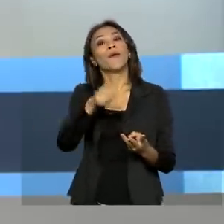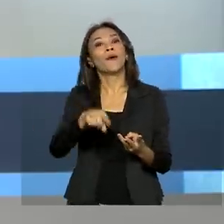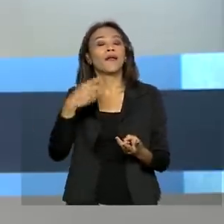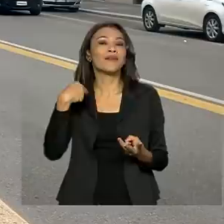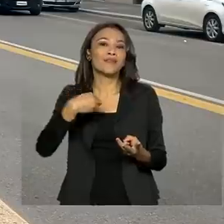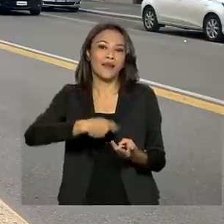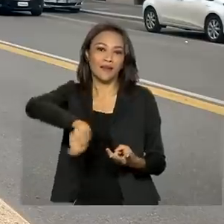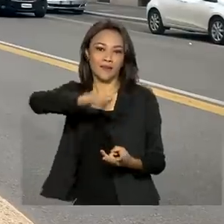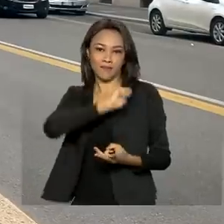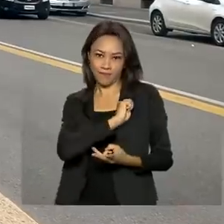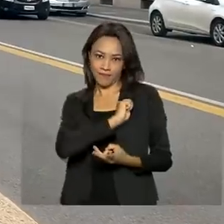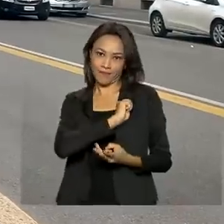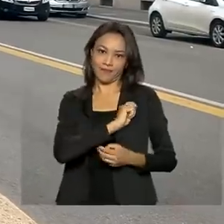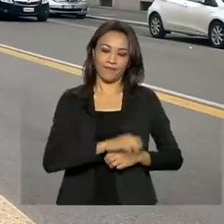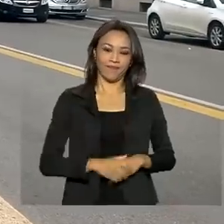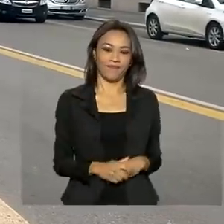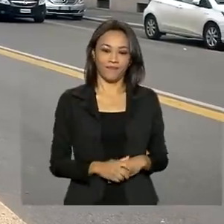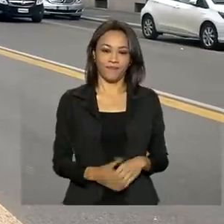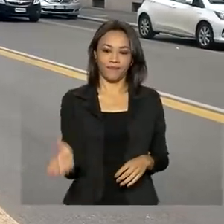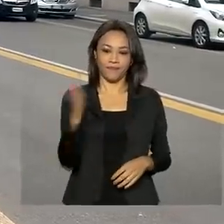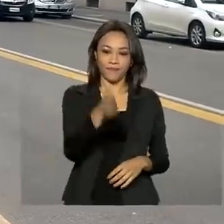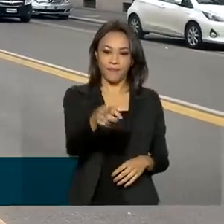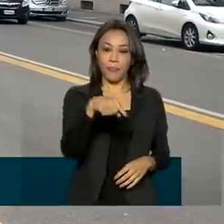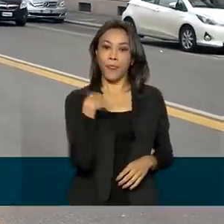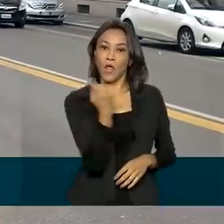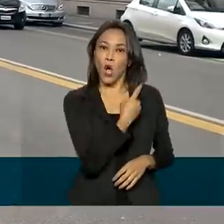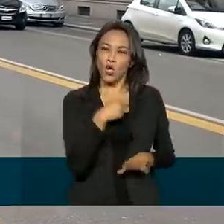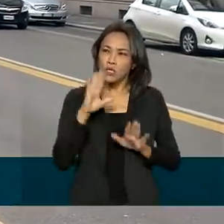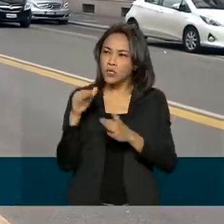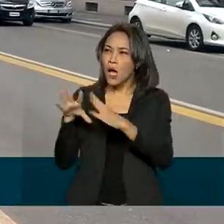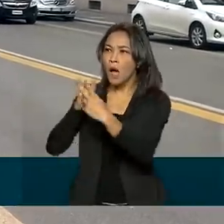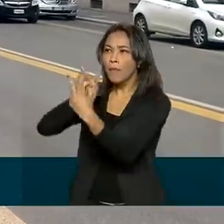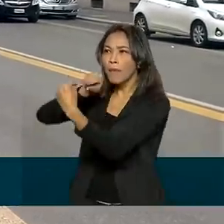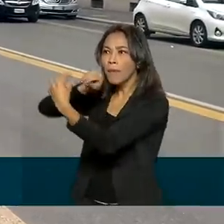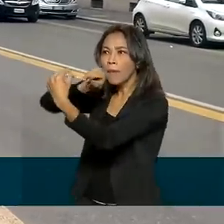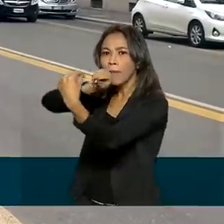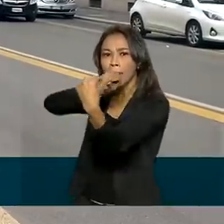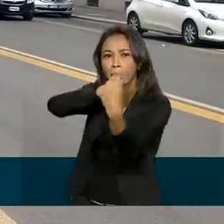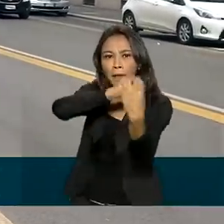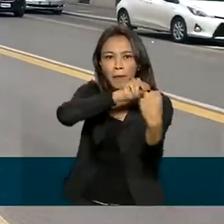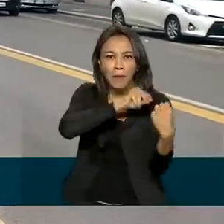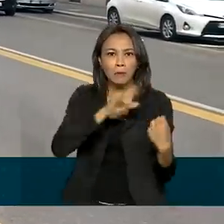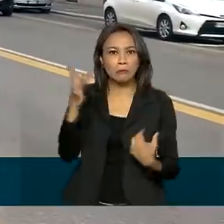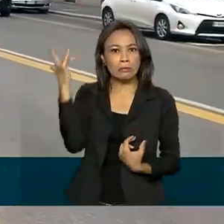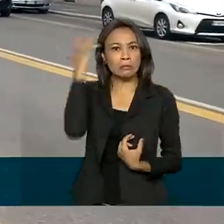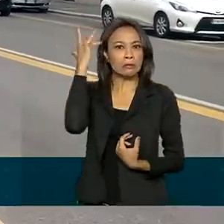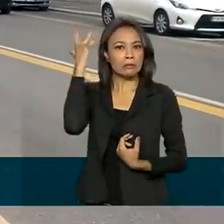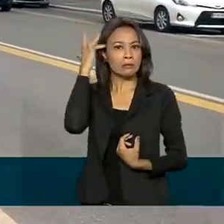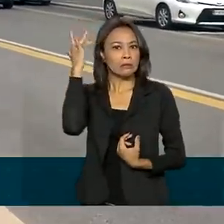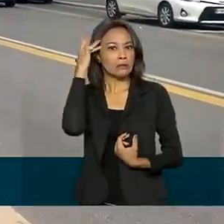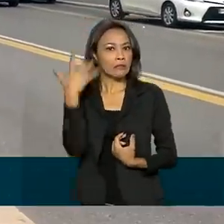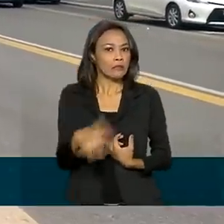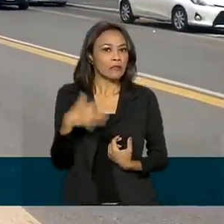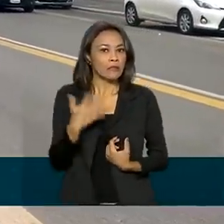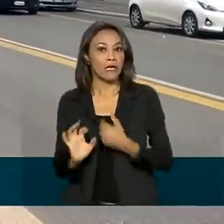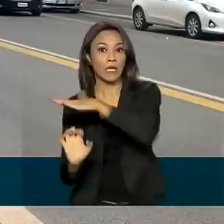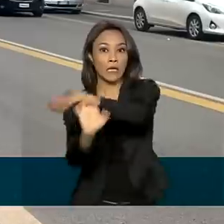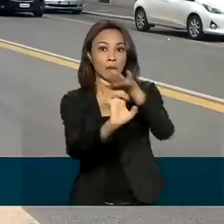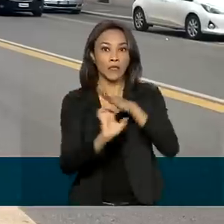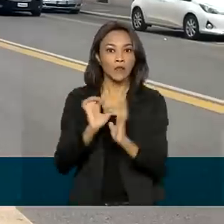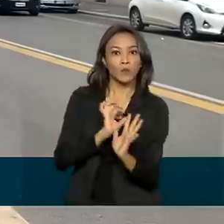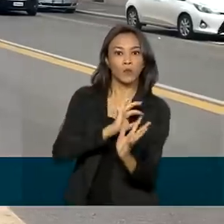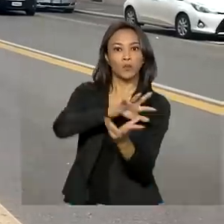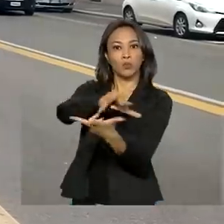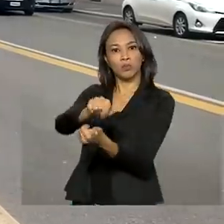Espanha. Estamos realizando conversas com os maiores operadores de infraestrutura do mundo. Alguns já posicionados em nosso